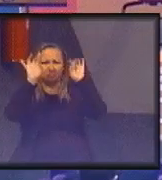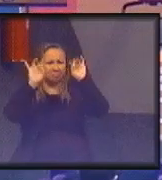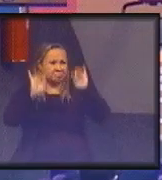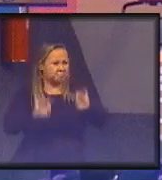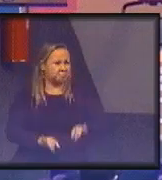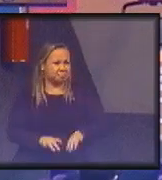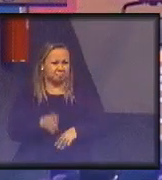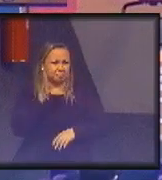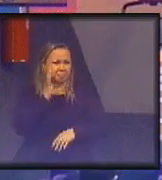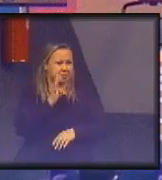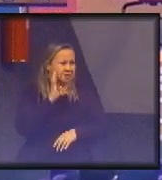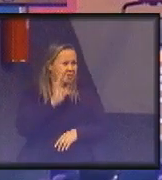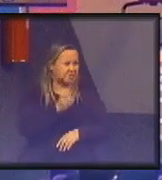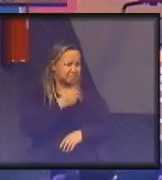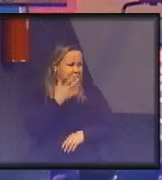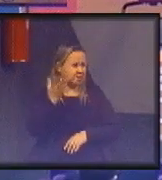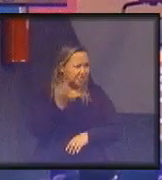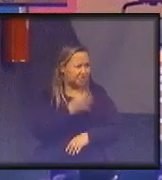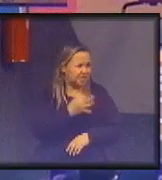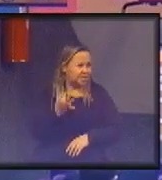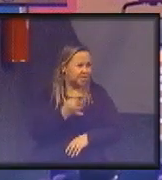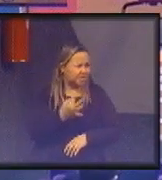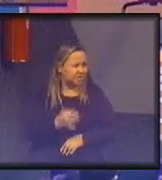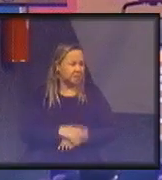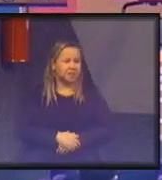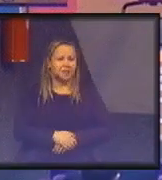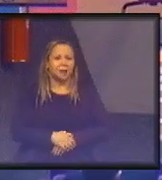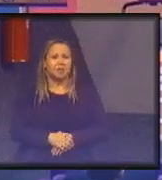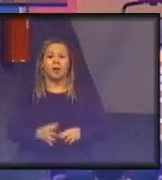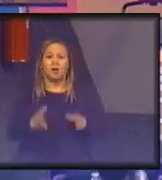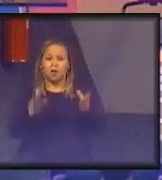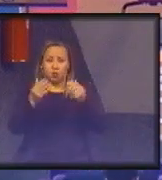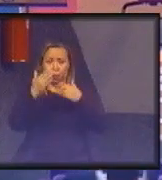prefaciei o livro, está ali para a disposição de todos. Muito obrigado.